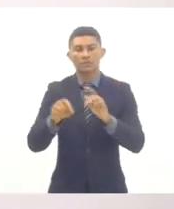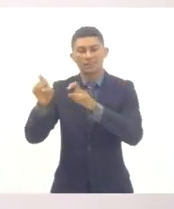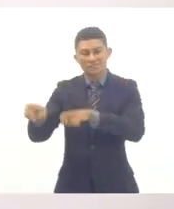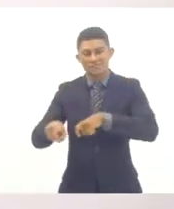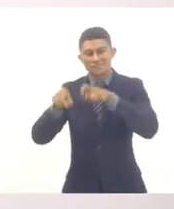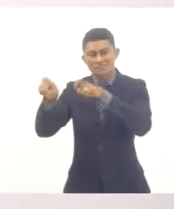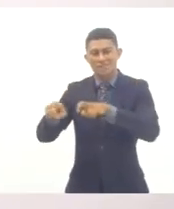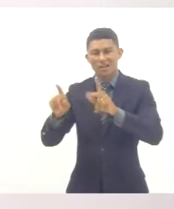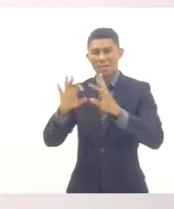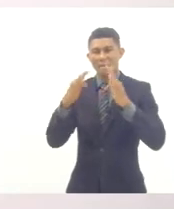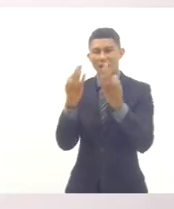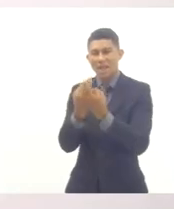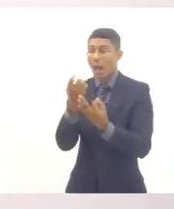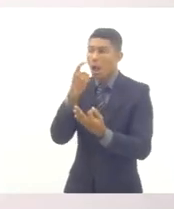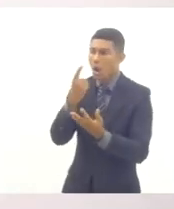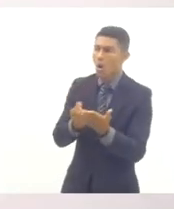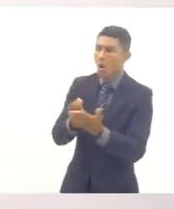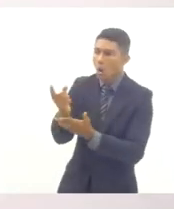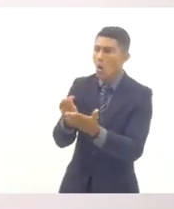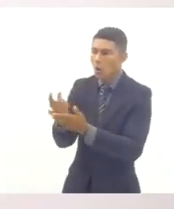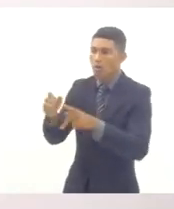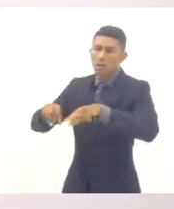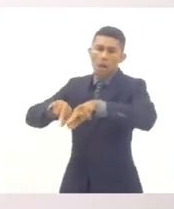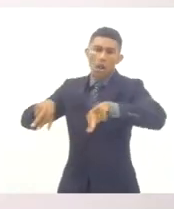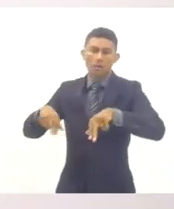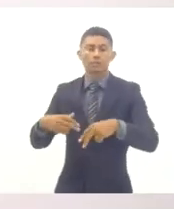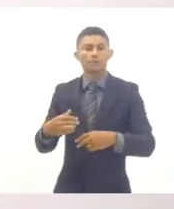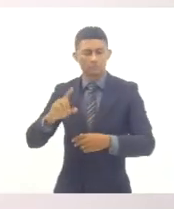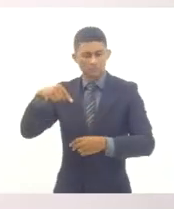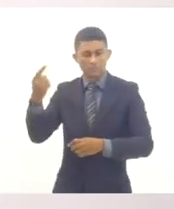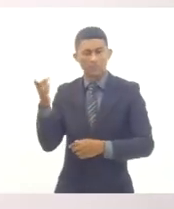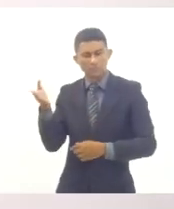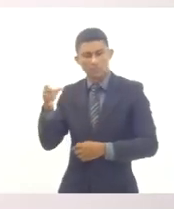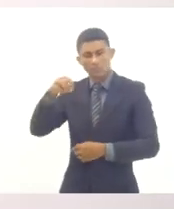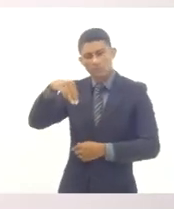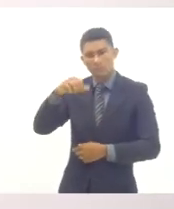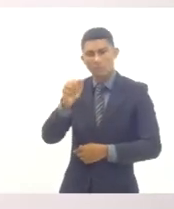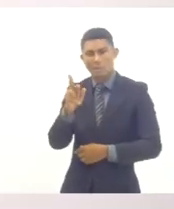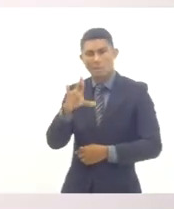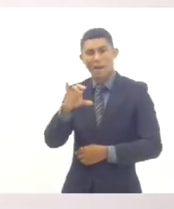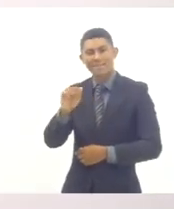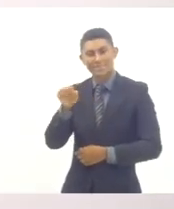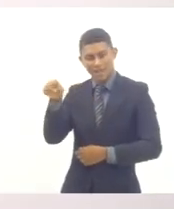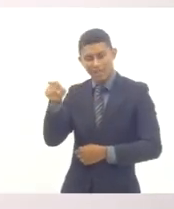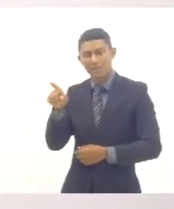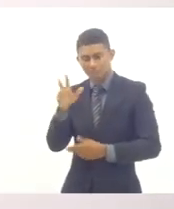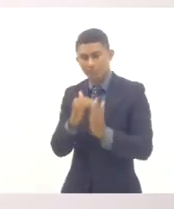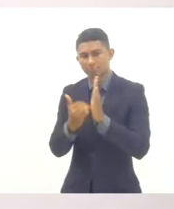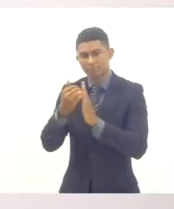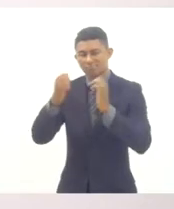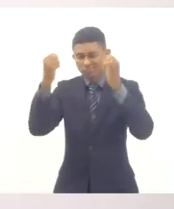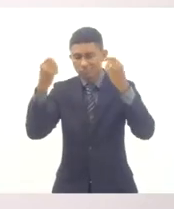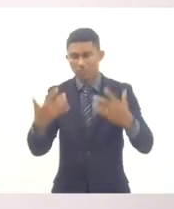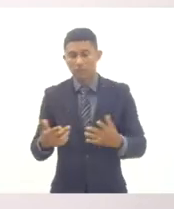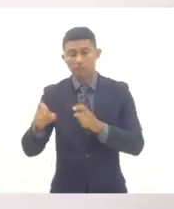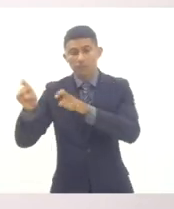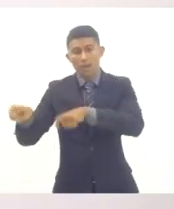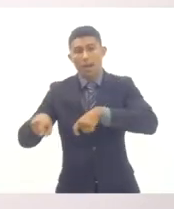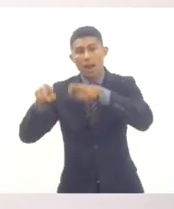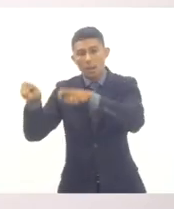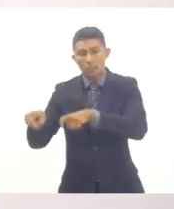e a Marça veio aqui falar mais fortemente sobre a educação do campo, e como é que a integração com a produção,